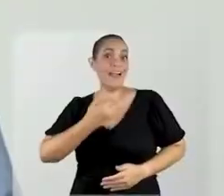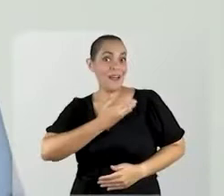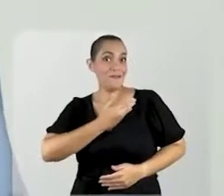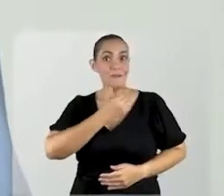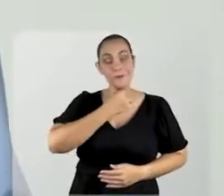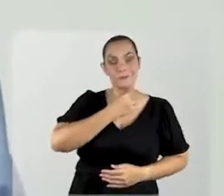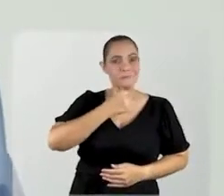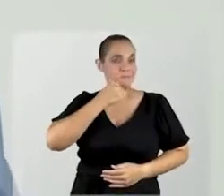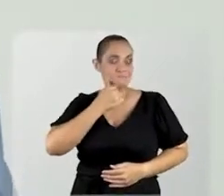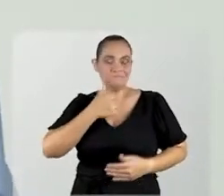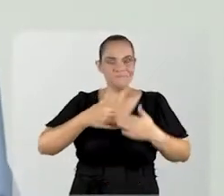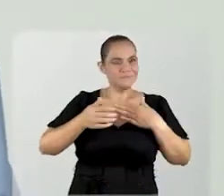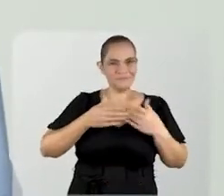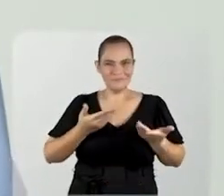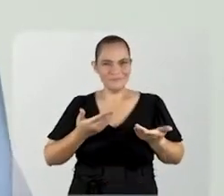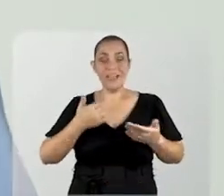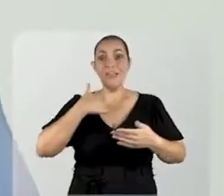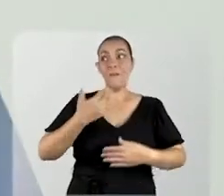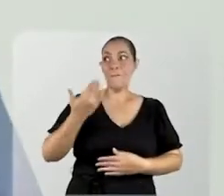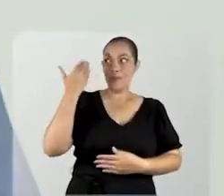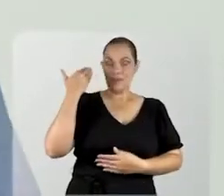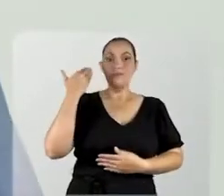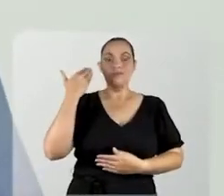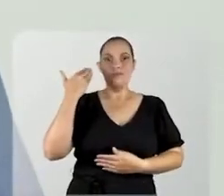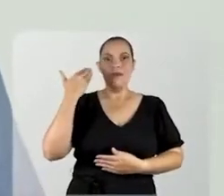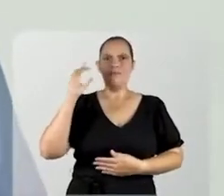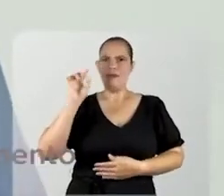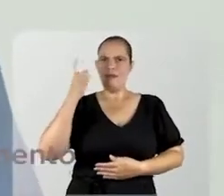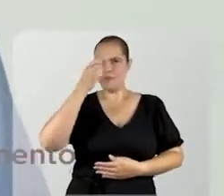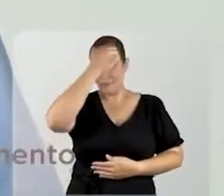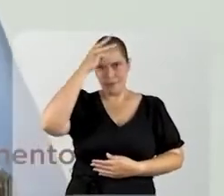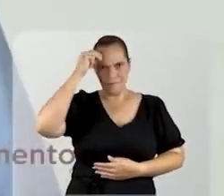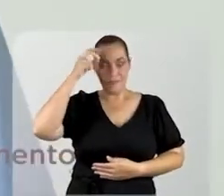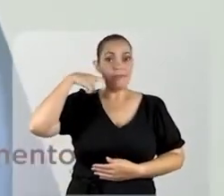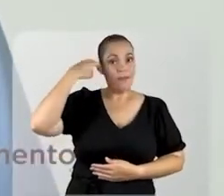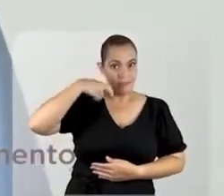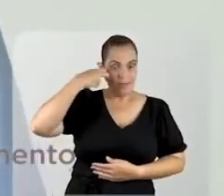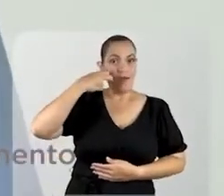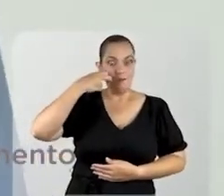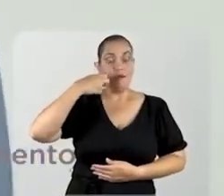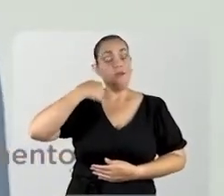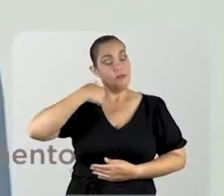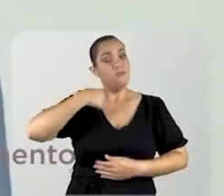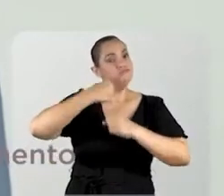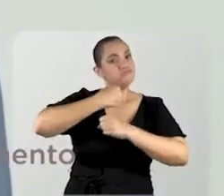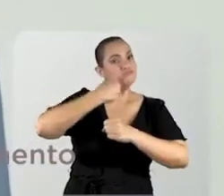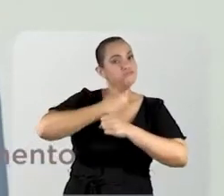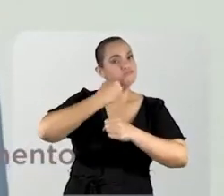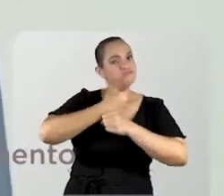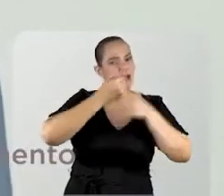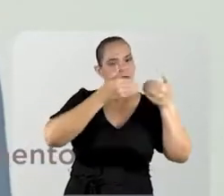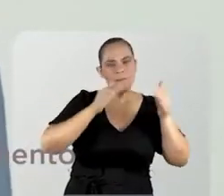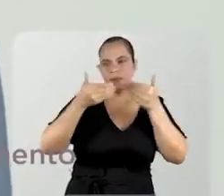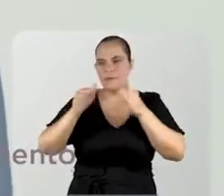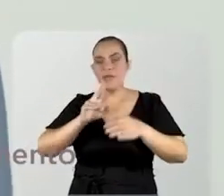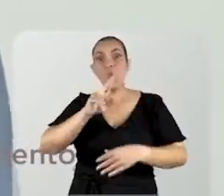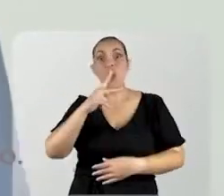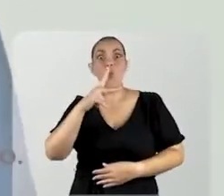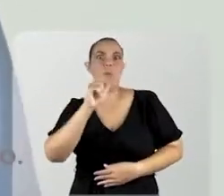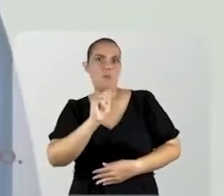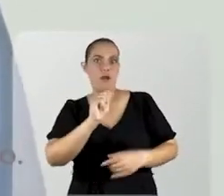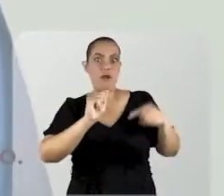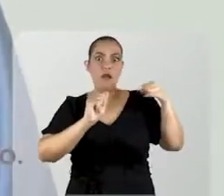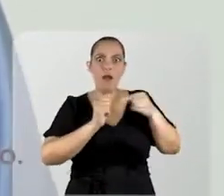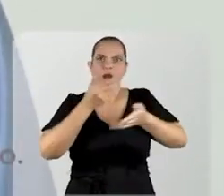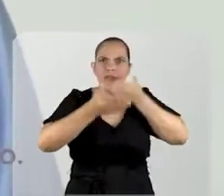Minha amiga, meu amigo, quando fui prefeito de Natal, implantei as UPAs, unidades de pronto atendimento